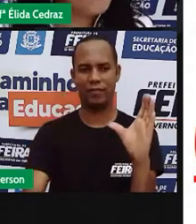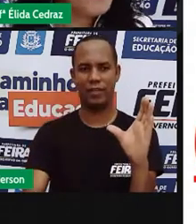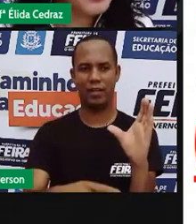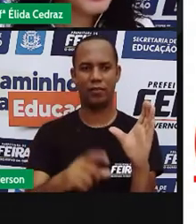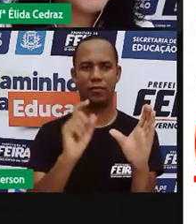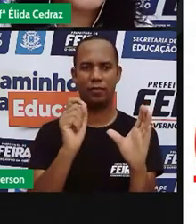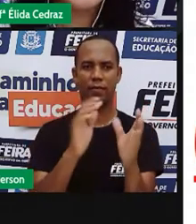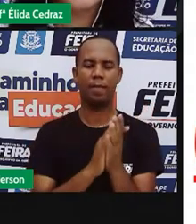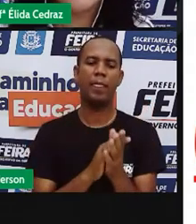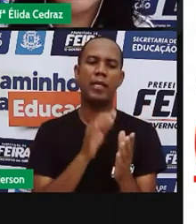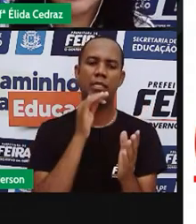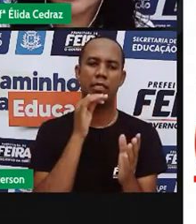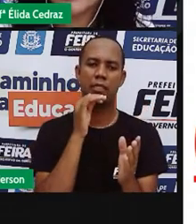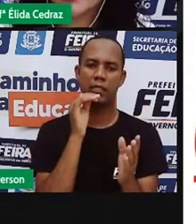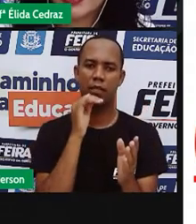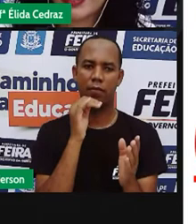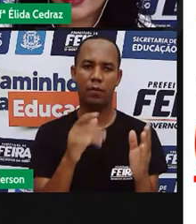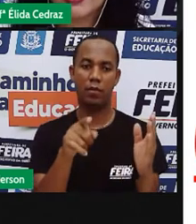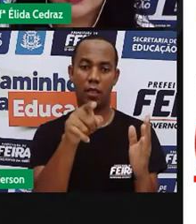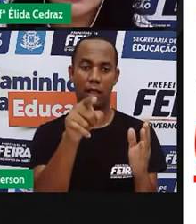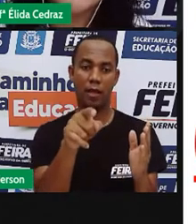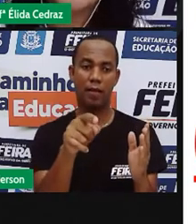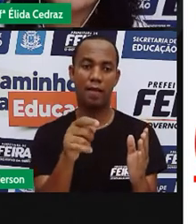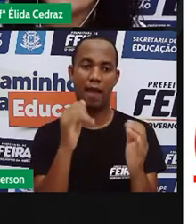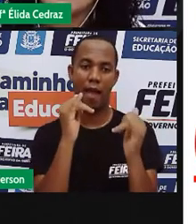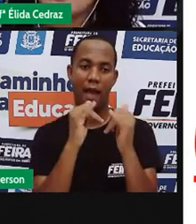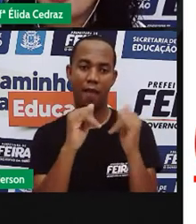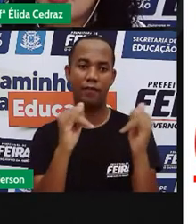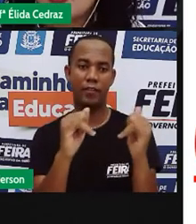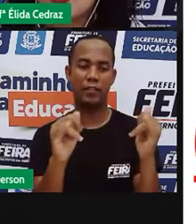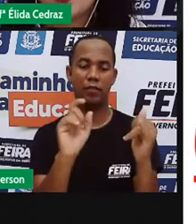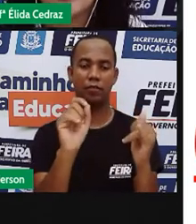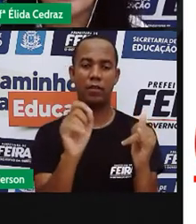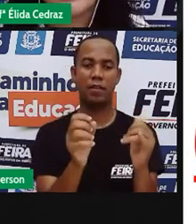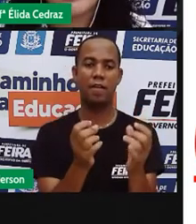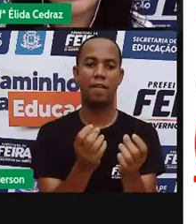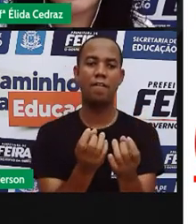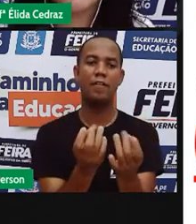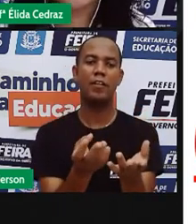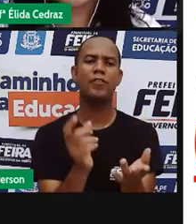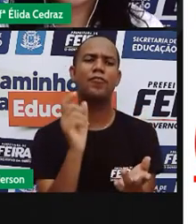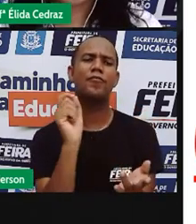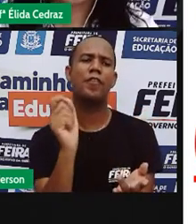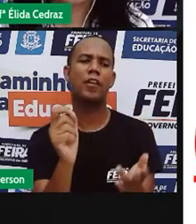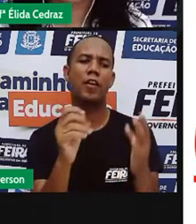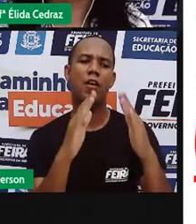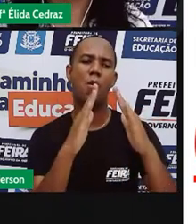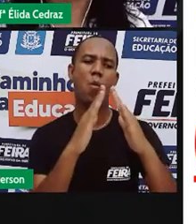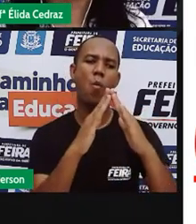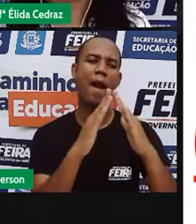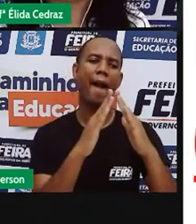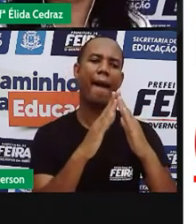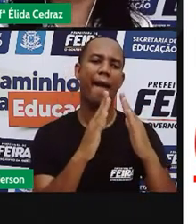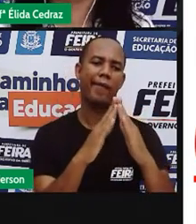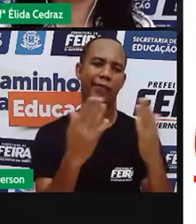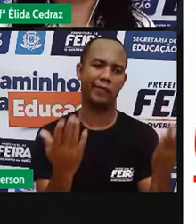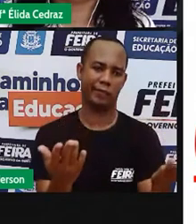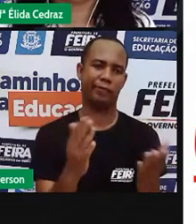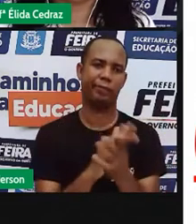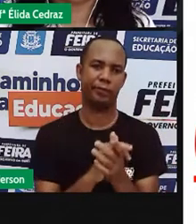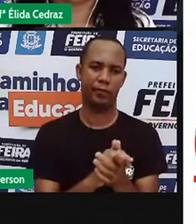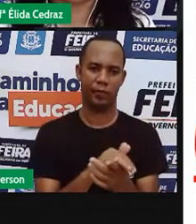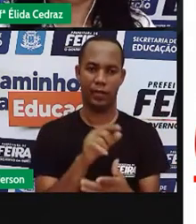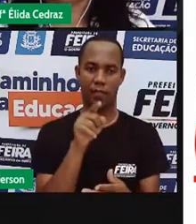Uma casa encantada. Isso é o o classificado